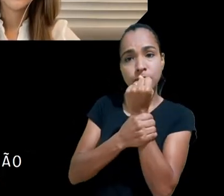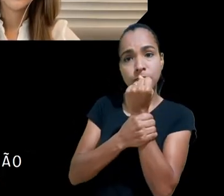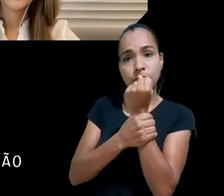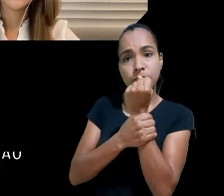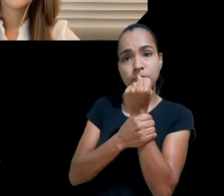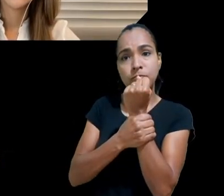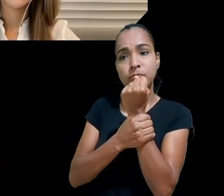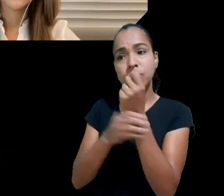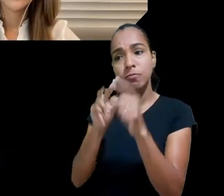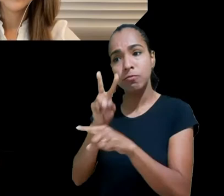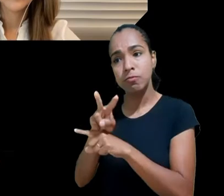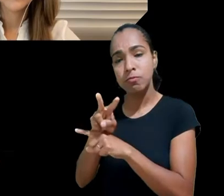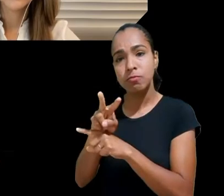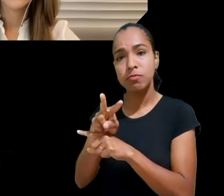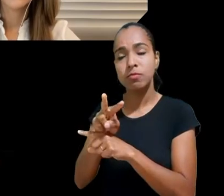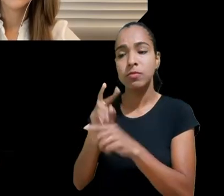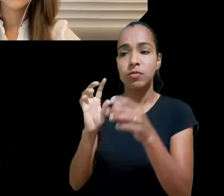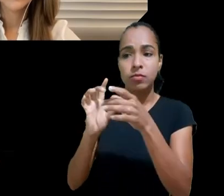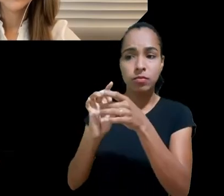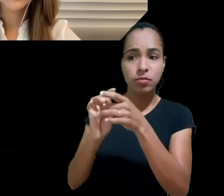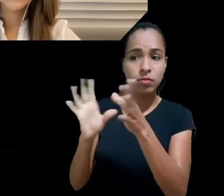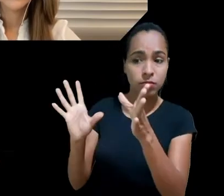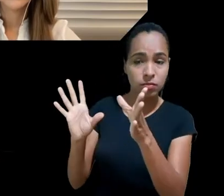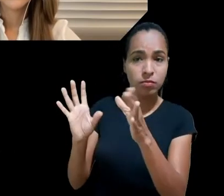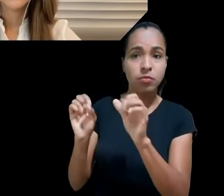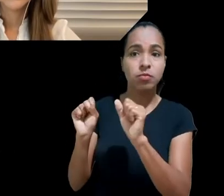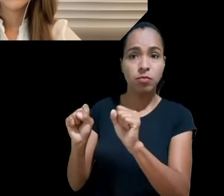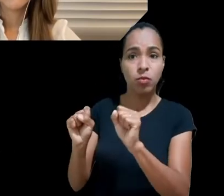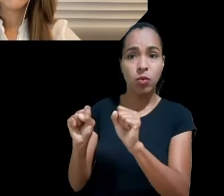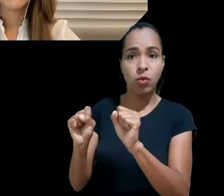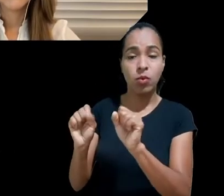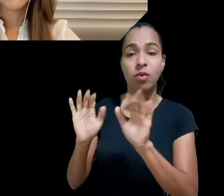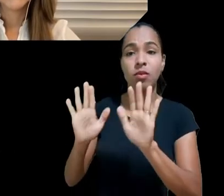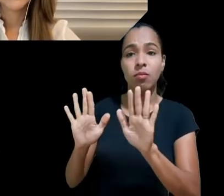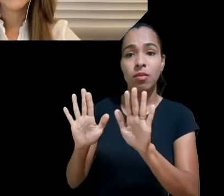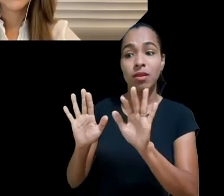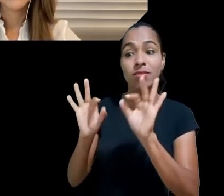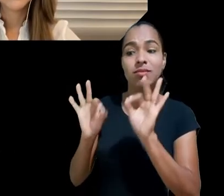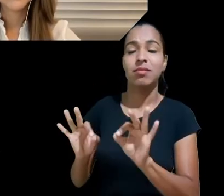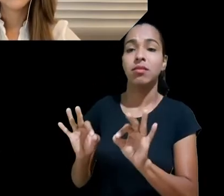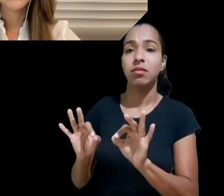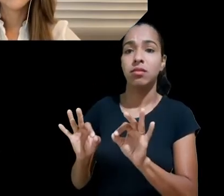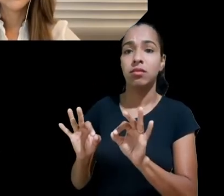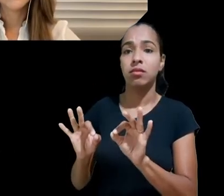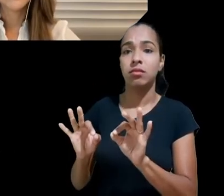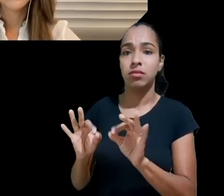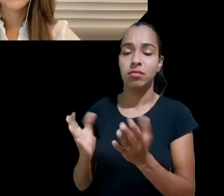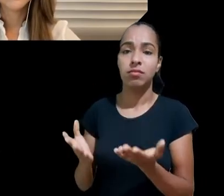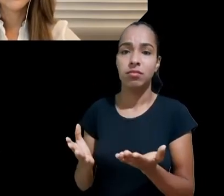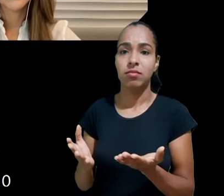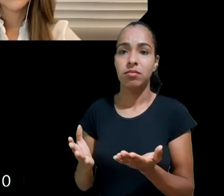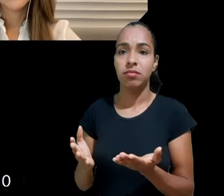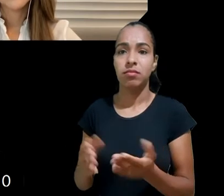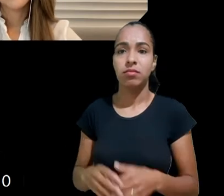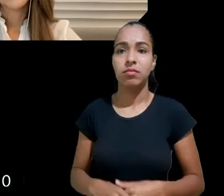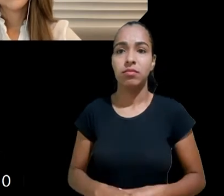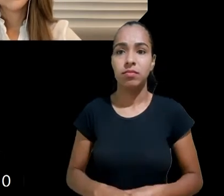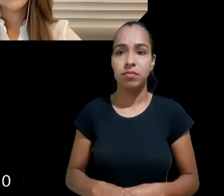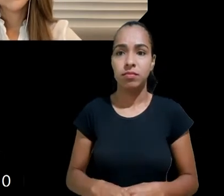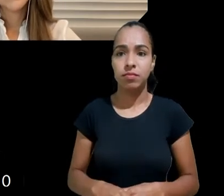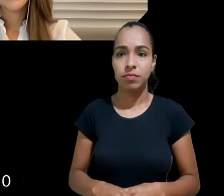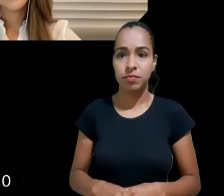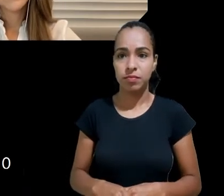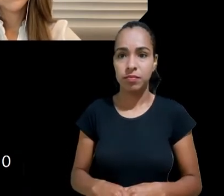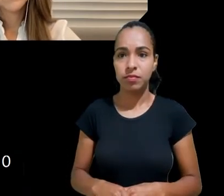censura. Então, ao inaugurar a redação do artigo 19 a gente já se